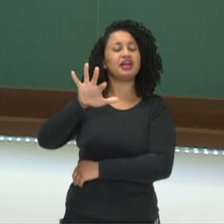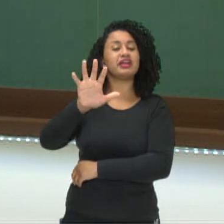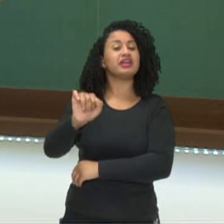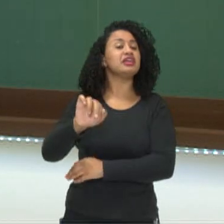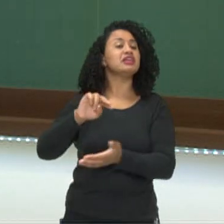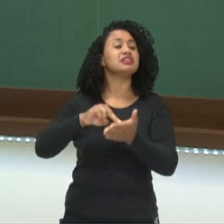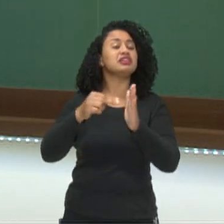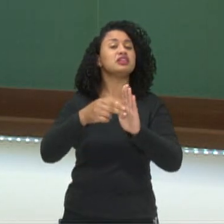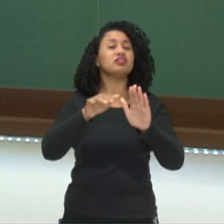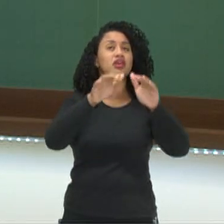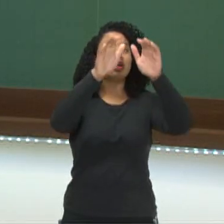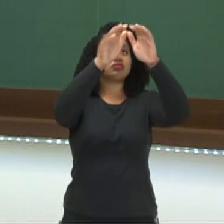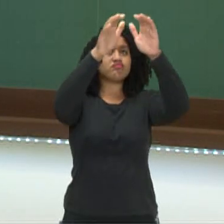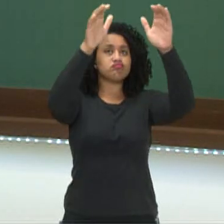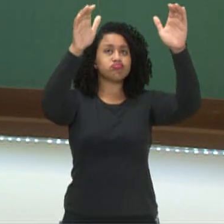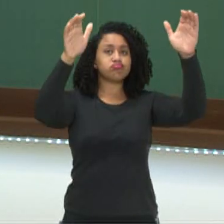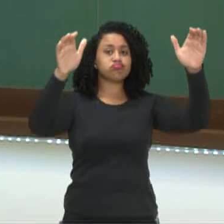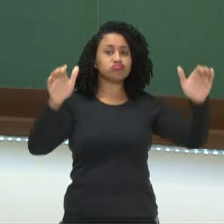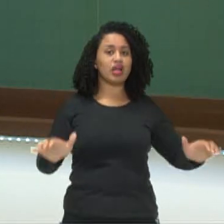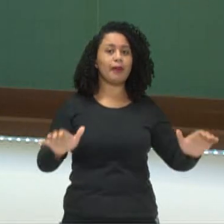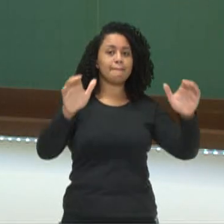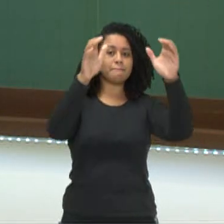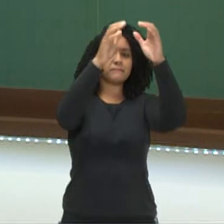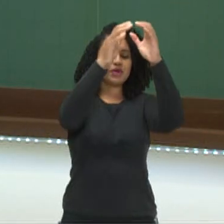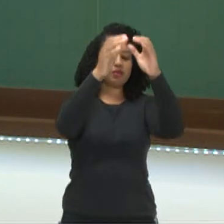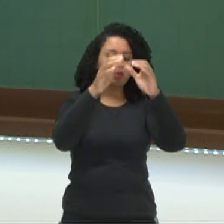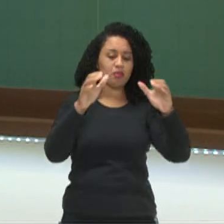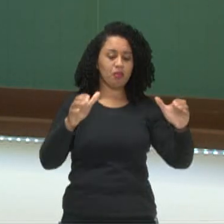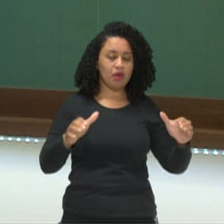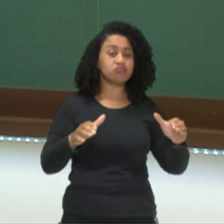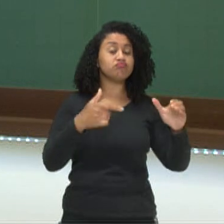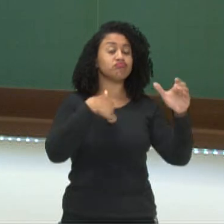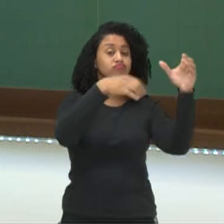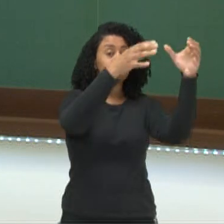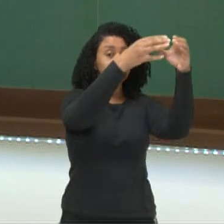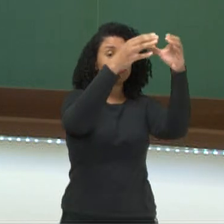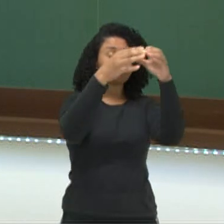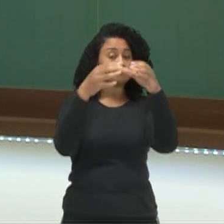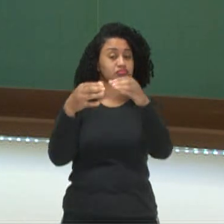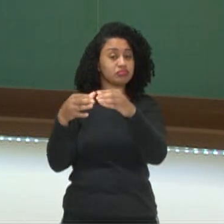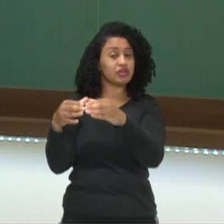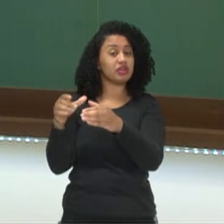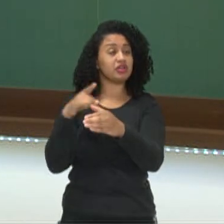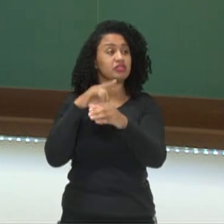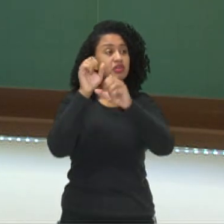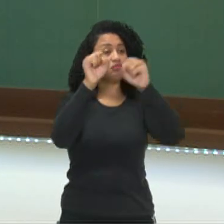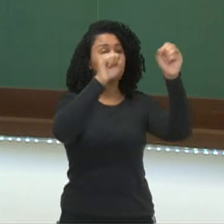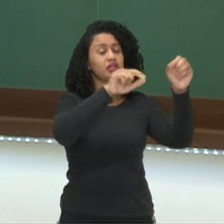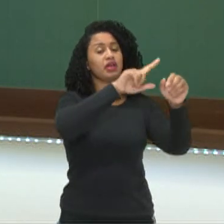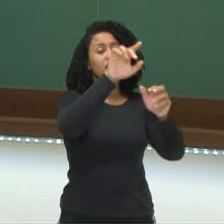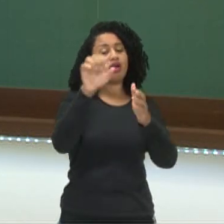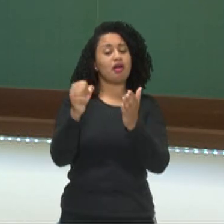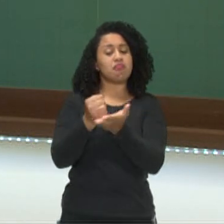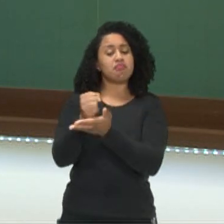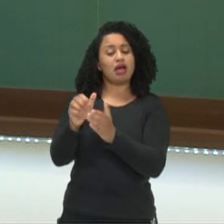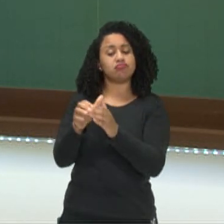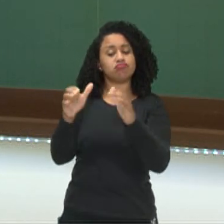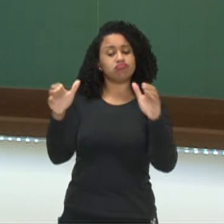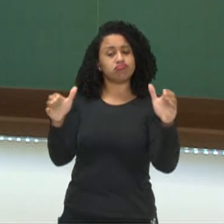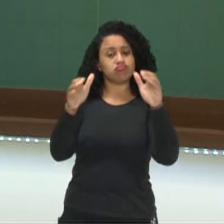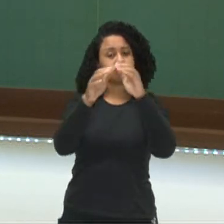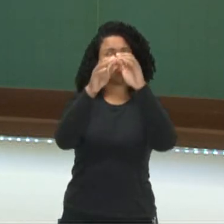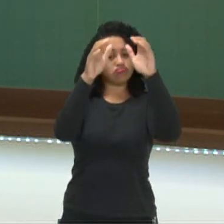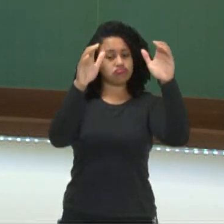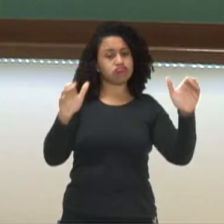hierarquia no topo com pessoas, com grupos que têm privilégios e termina numa base piramidal,